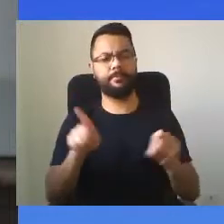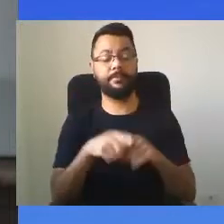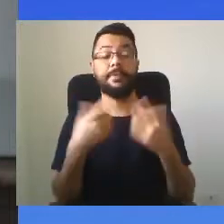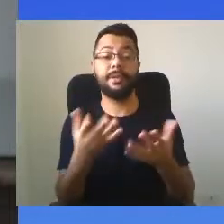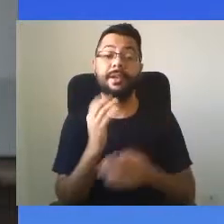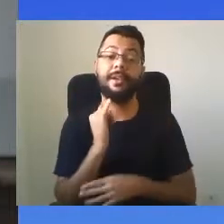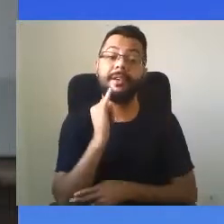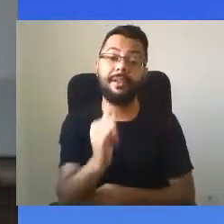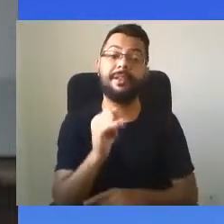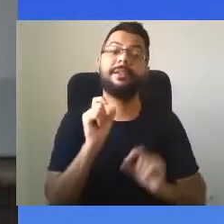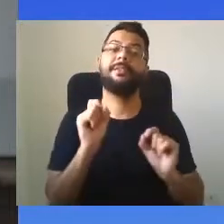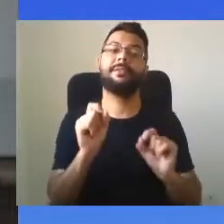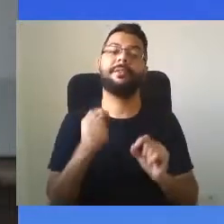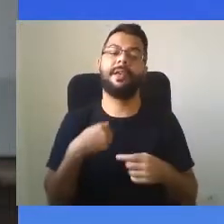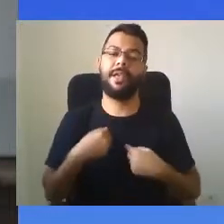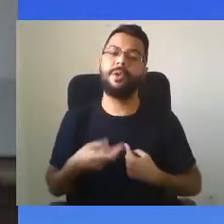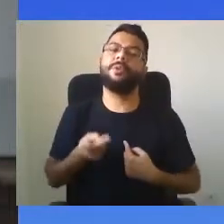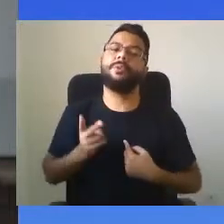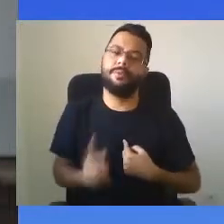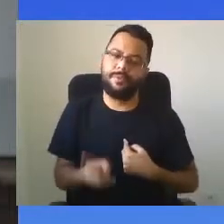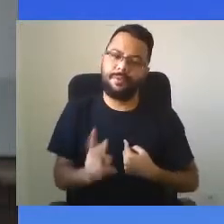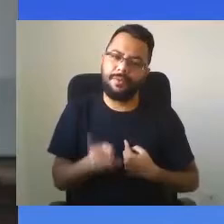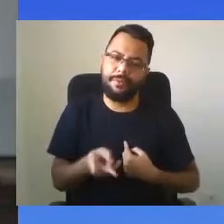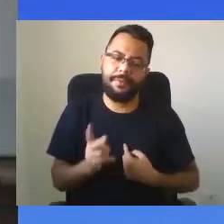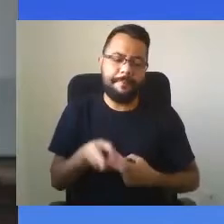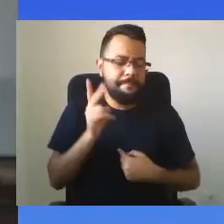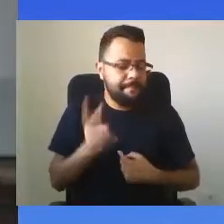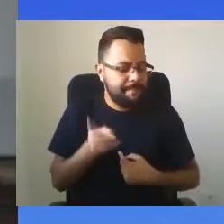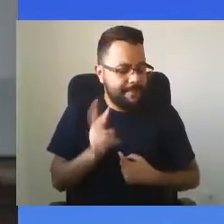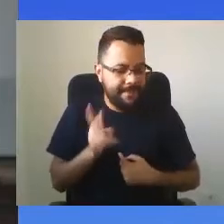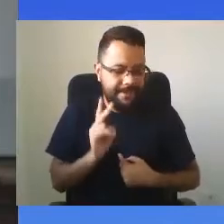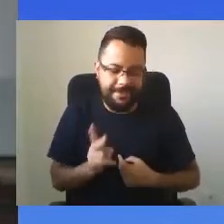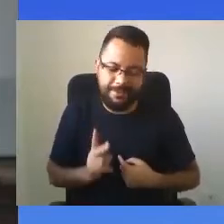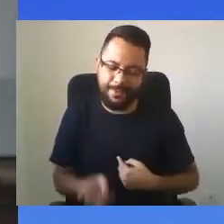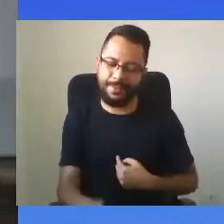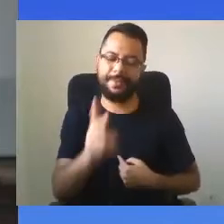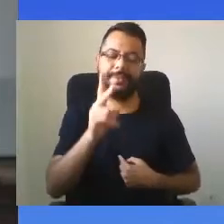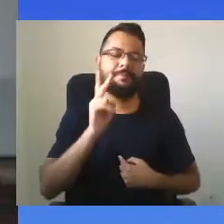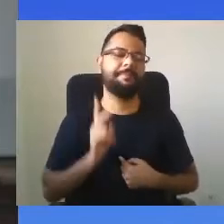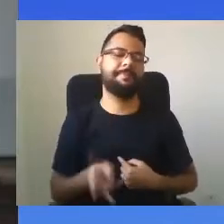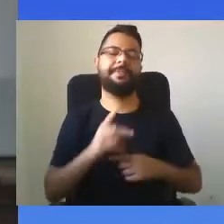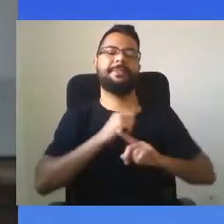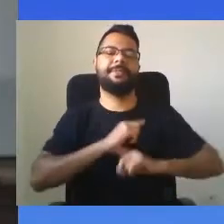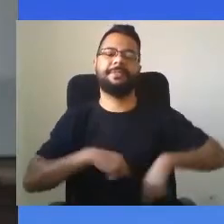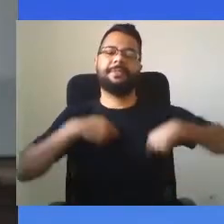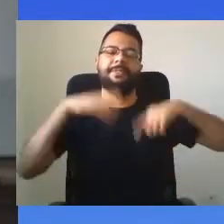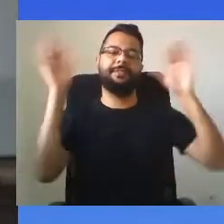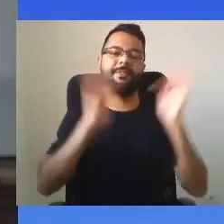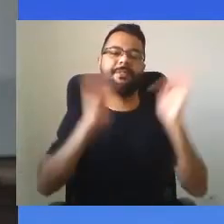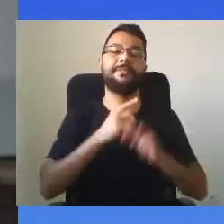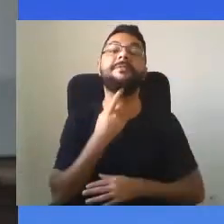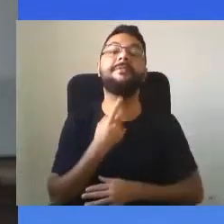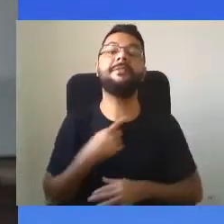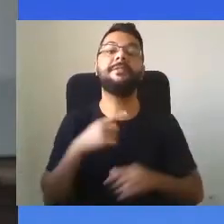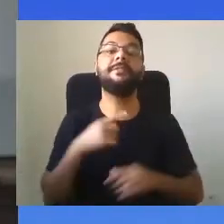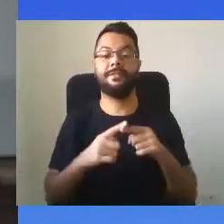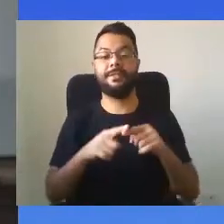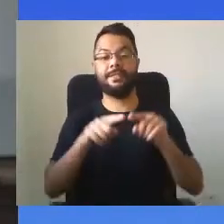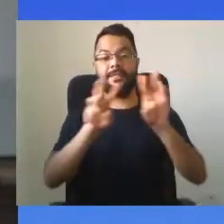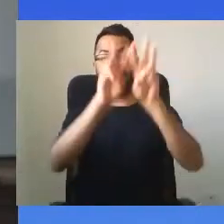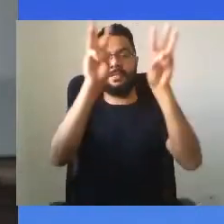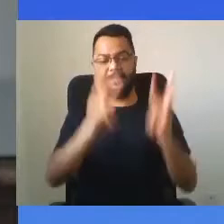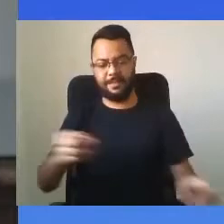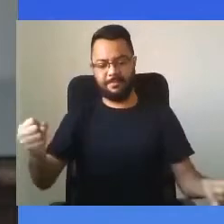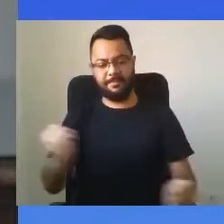que continuo com a mesma alegria, força e vontade de construir uma UFPR que